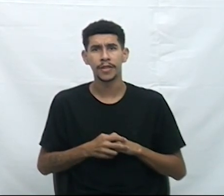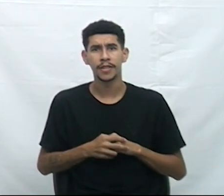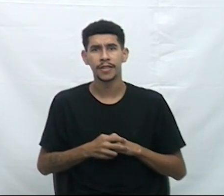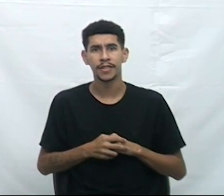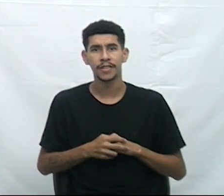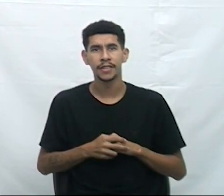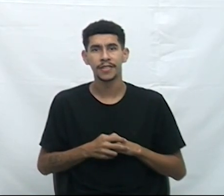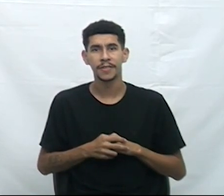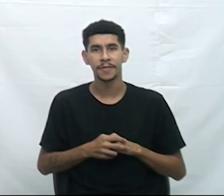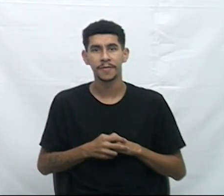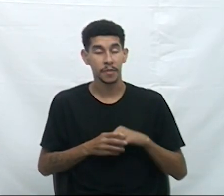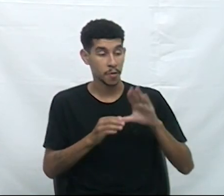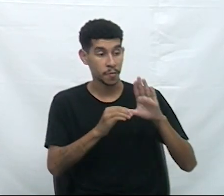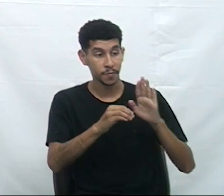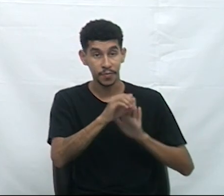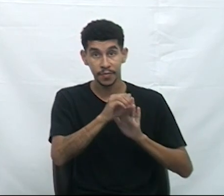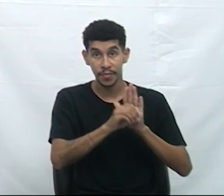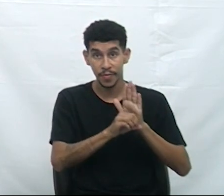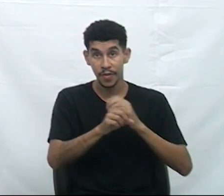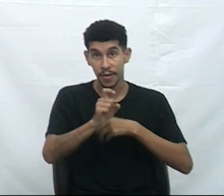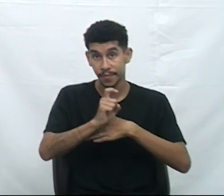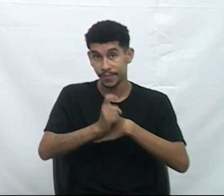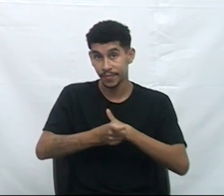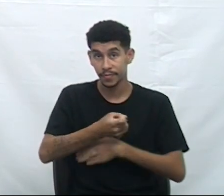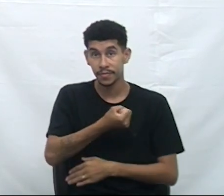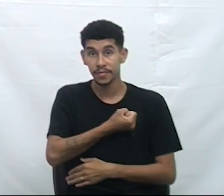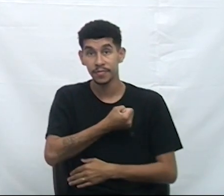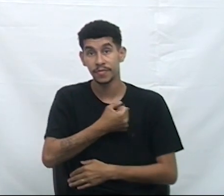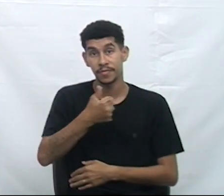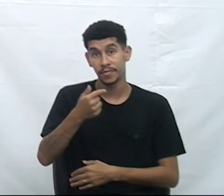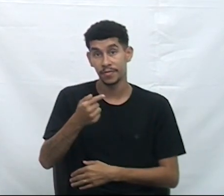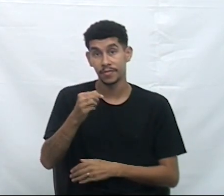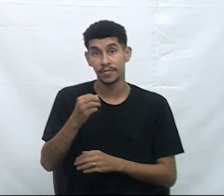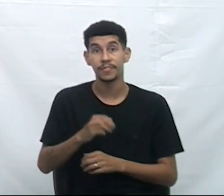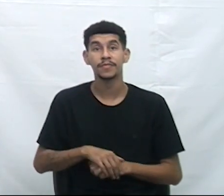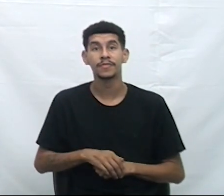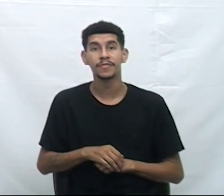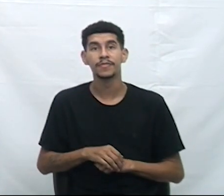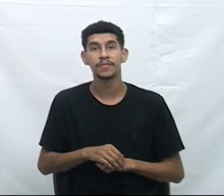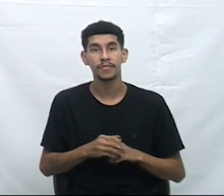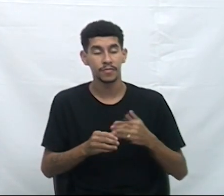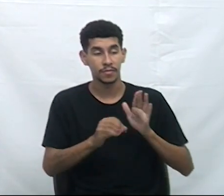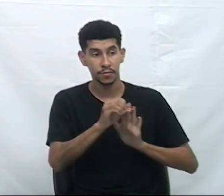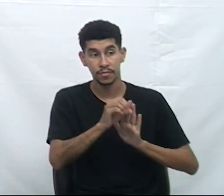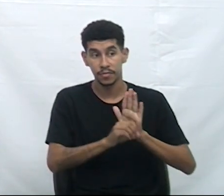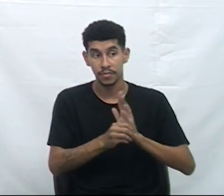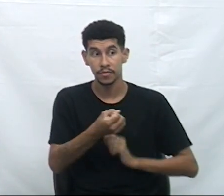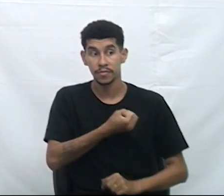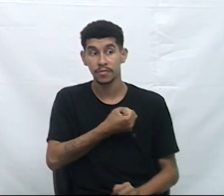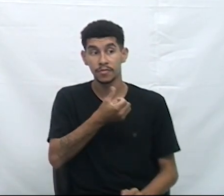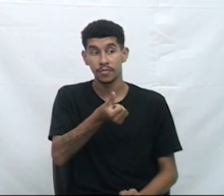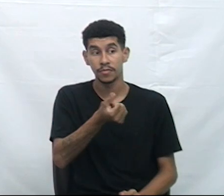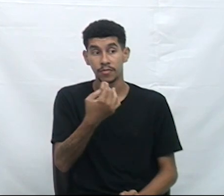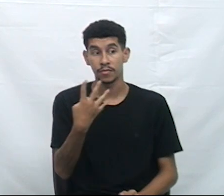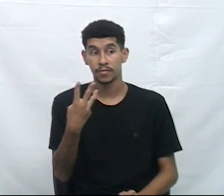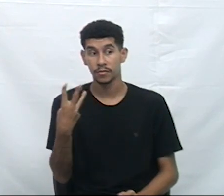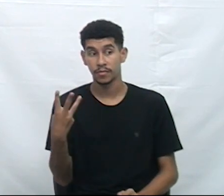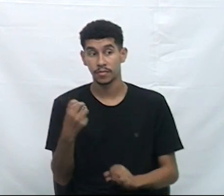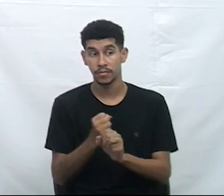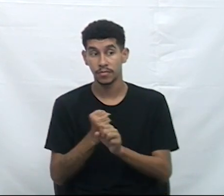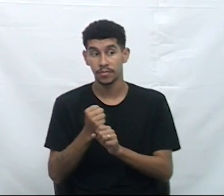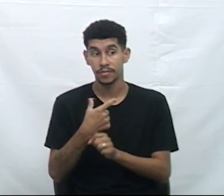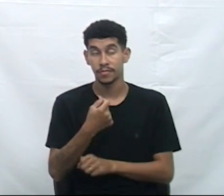Ofício do Executivo, número 7 de 2024. Ofício número 643 de